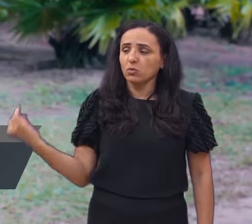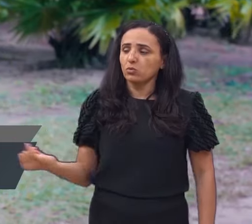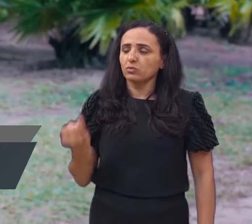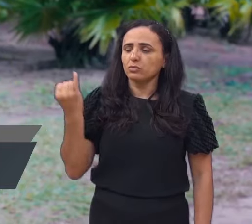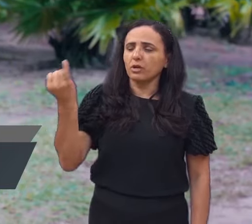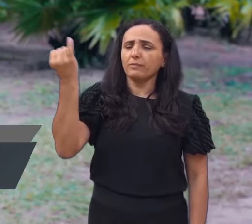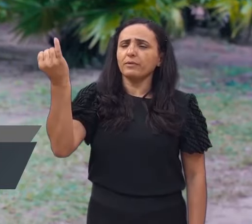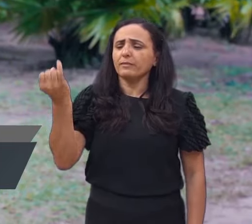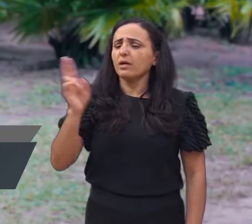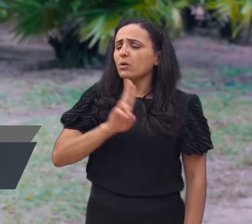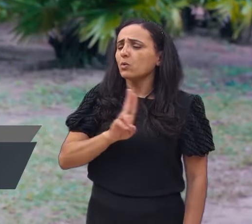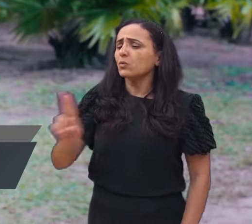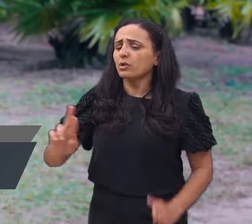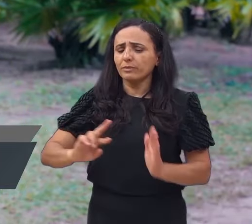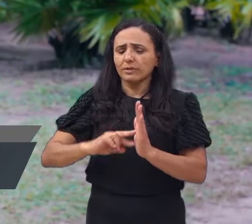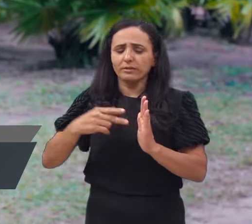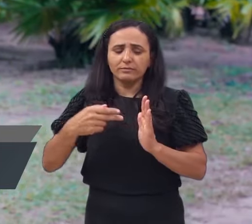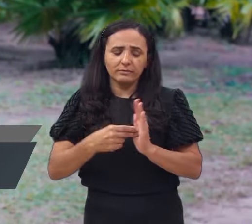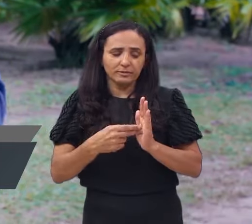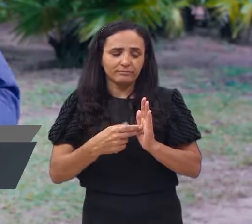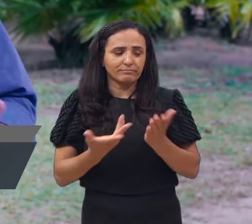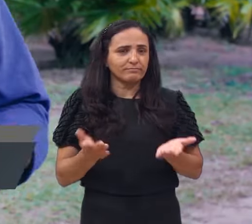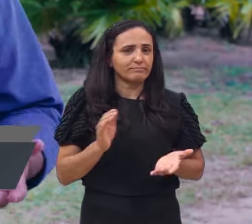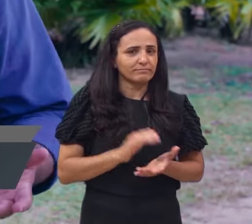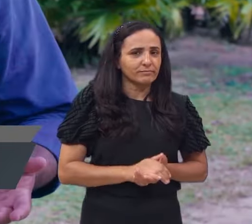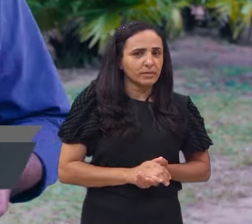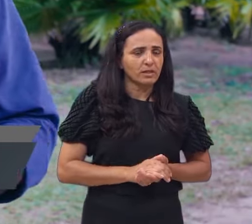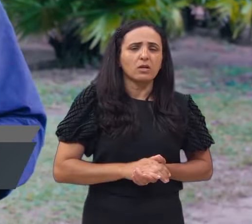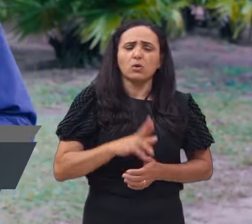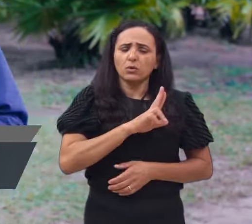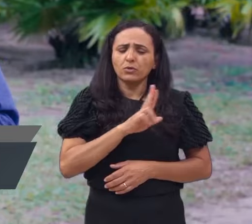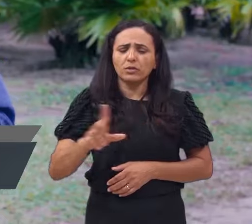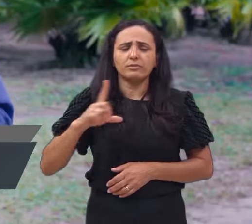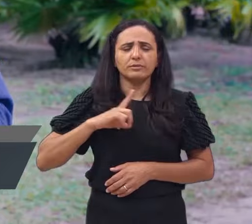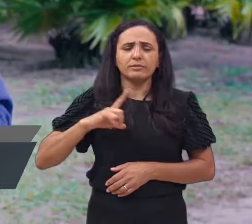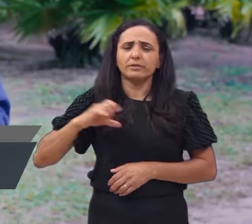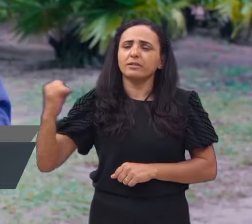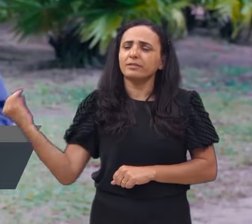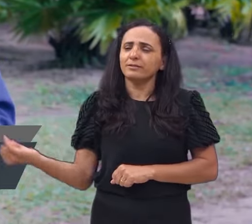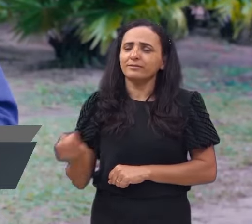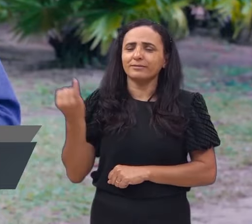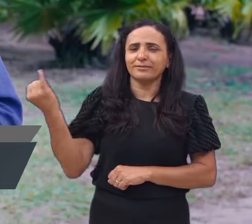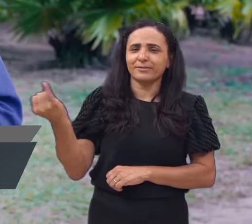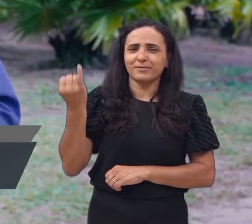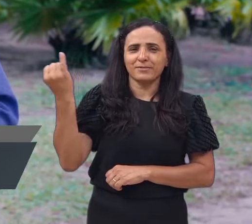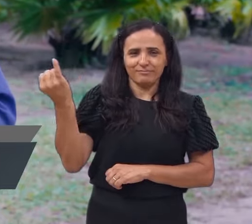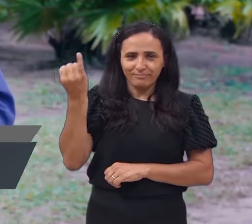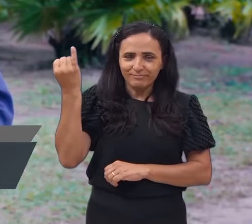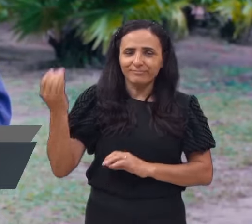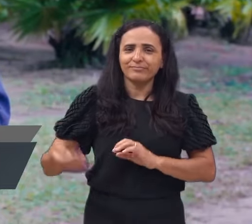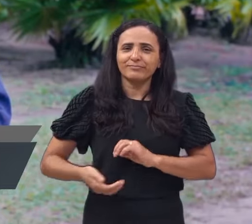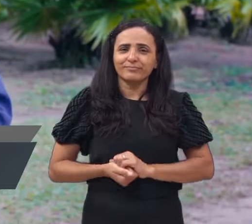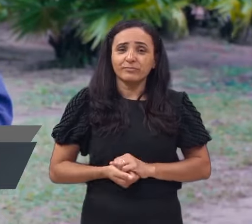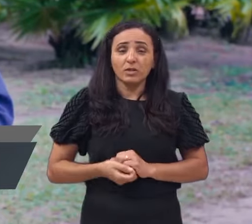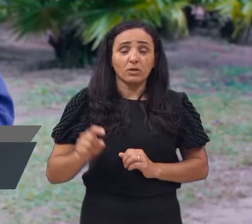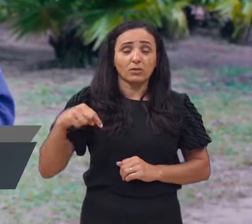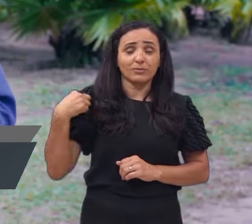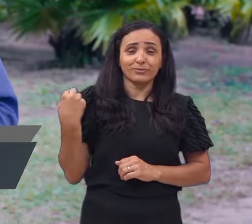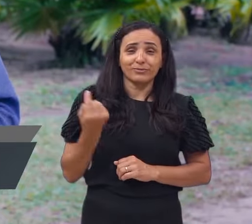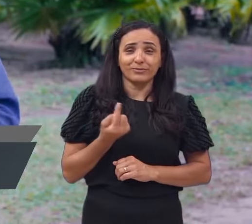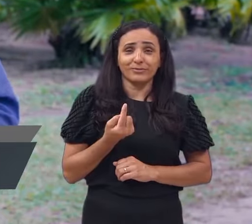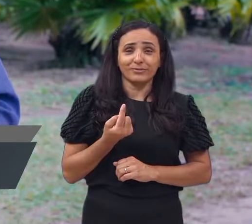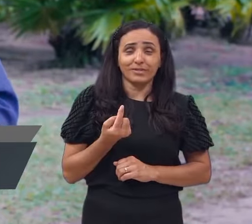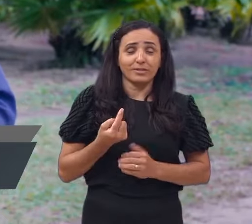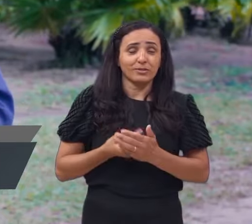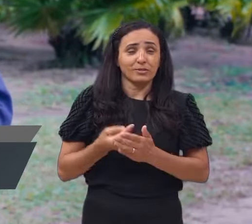de dar um significado, por exemplo, dos nomes. Os nomes tinham uma importância muito grande, e de maneira que, ao